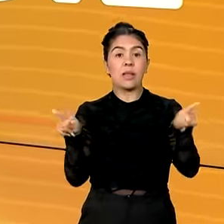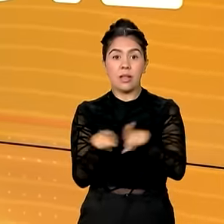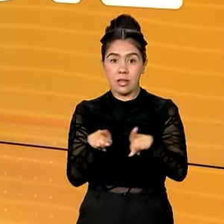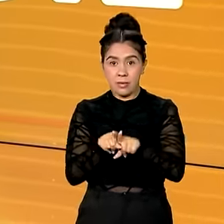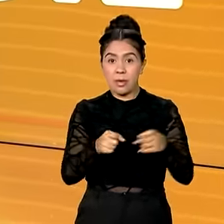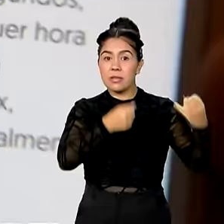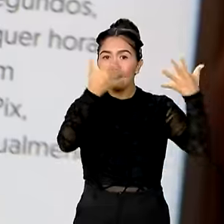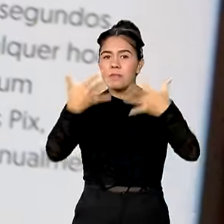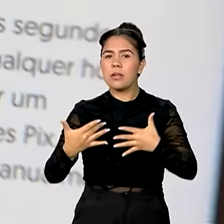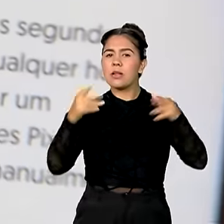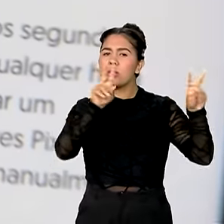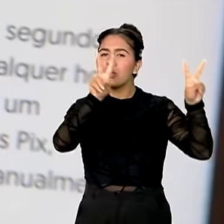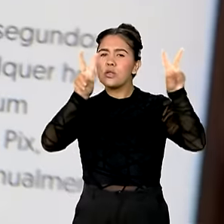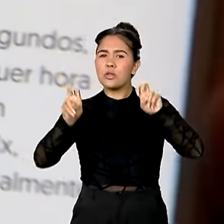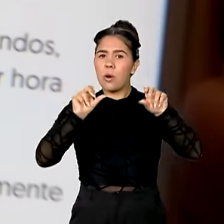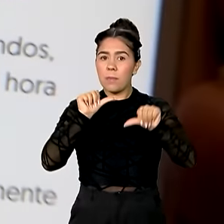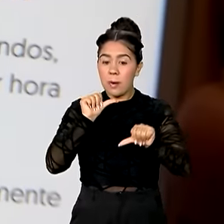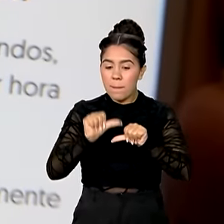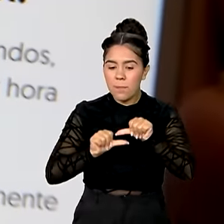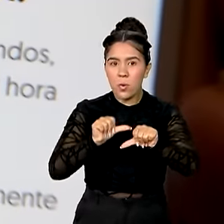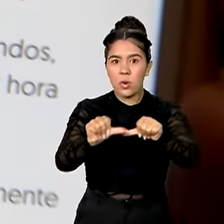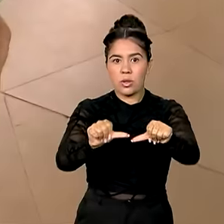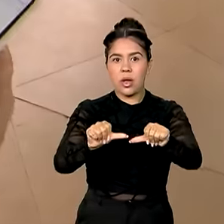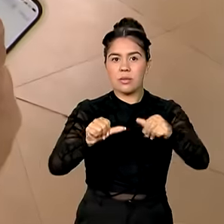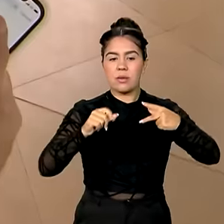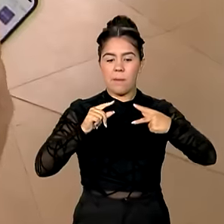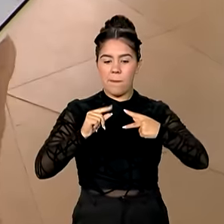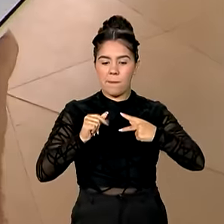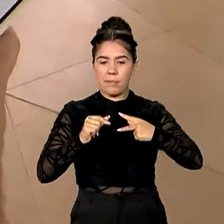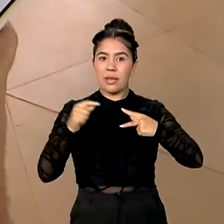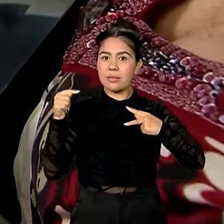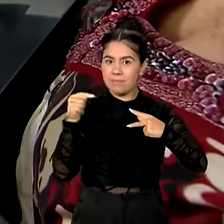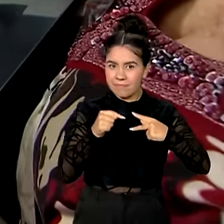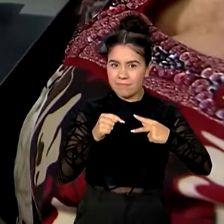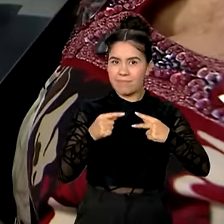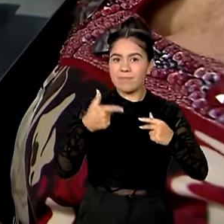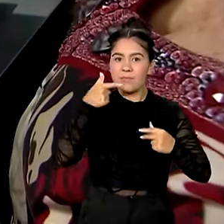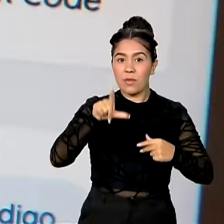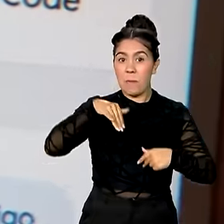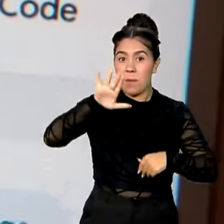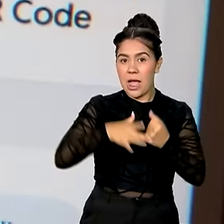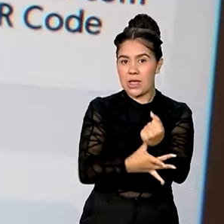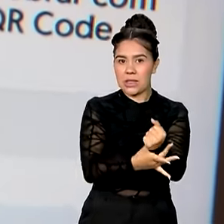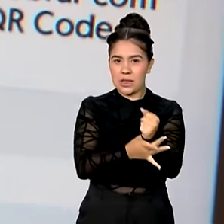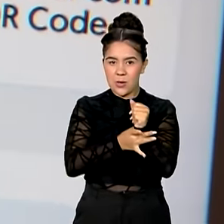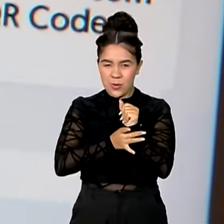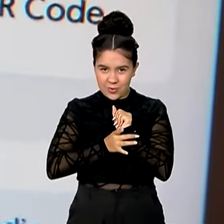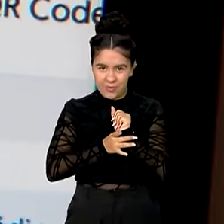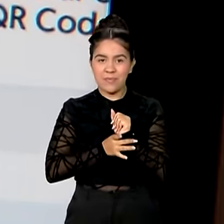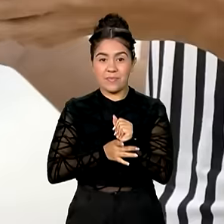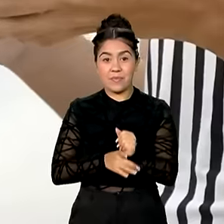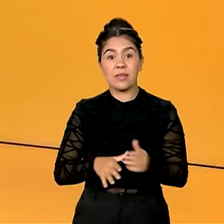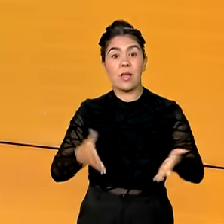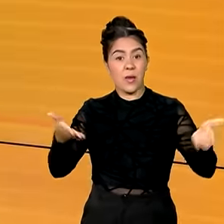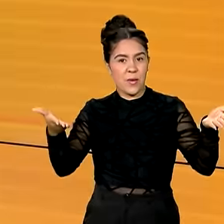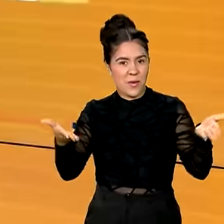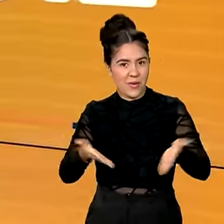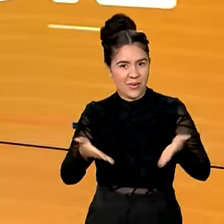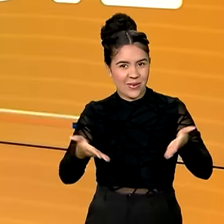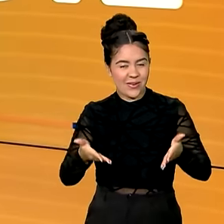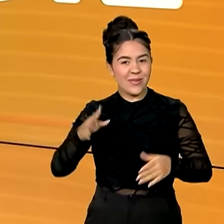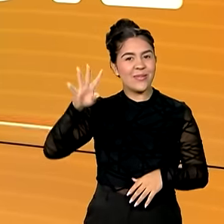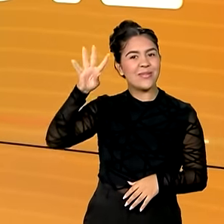ainda saiba mais sobre as mudanças feitas no PIX, que garantem mais segurança para quem usa esse meio de pagamento.